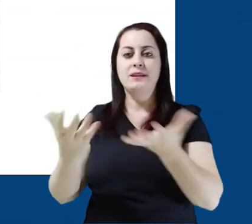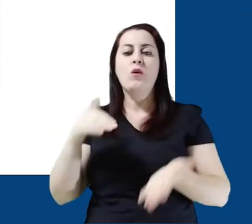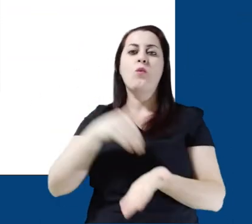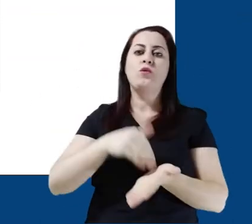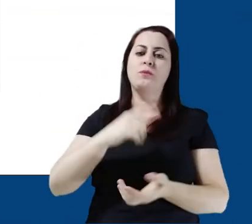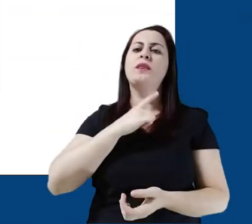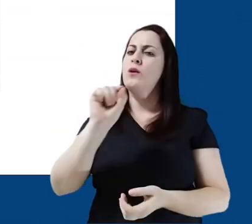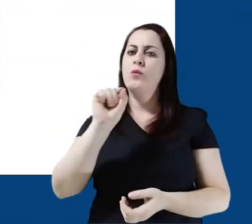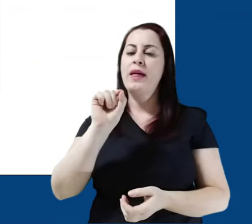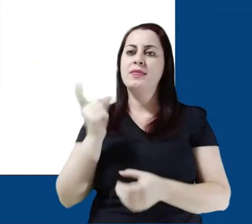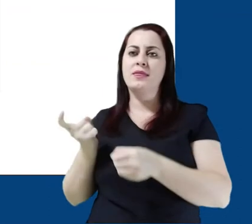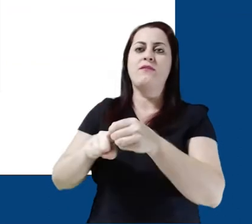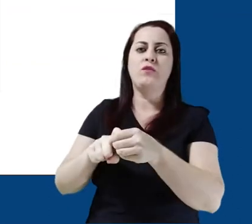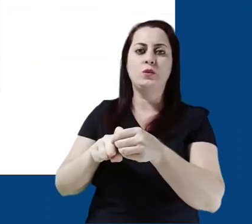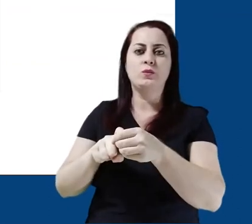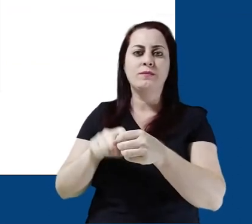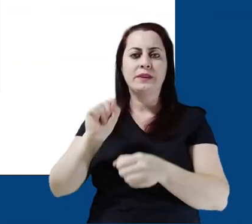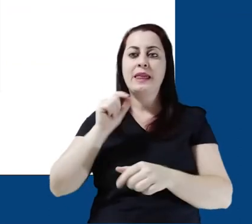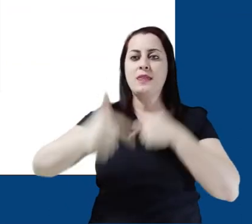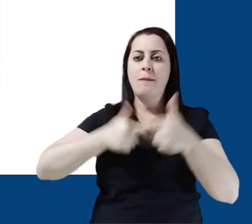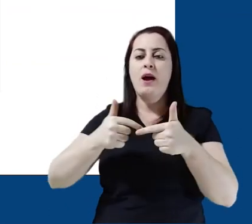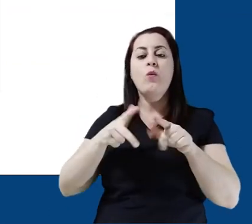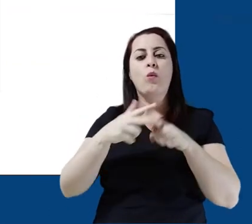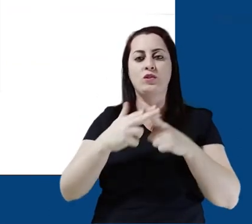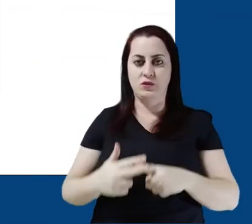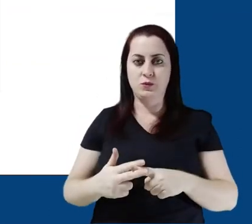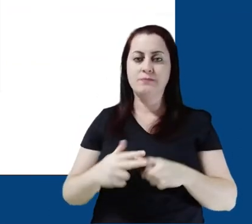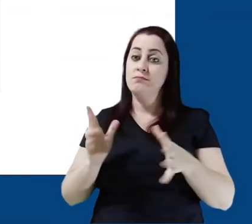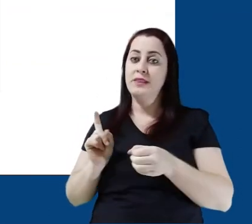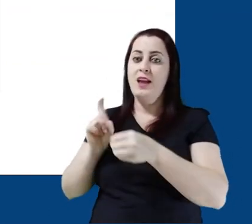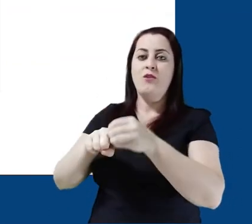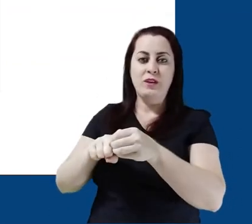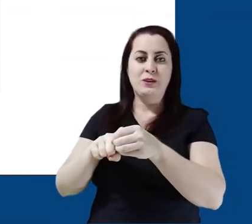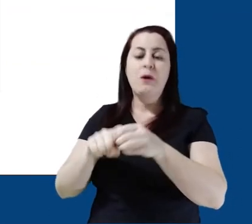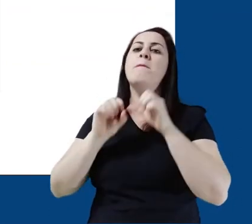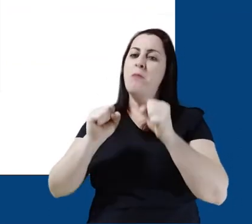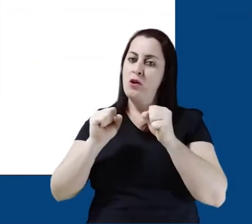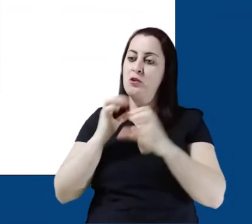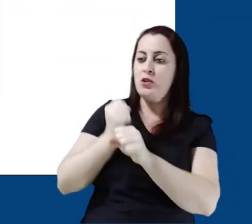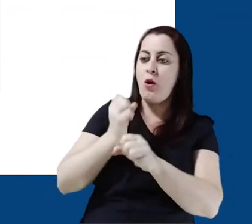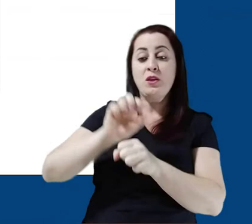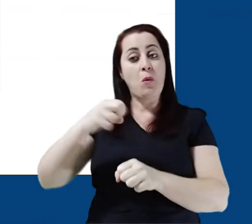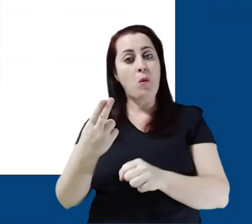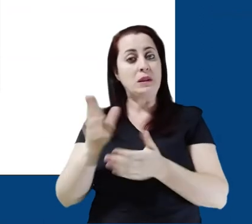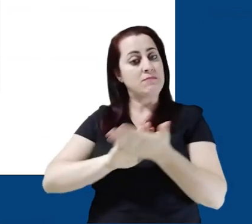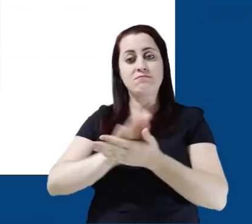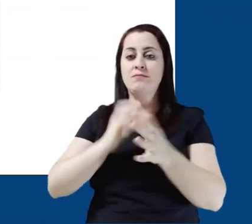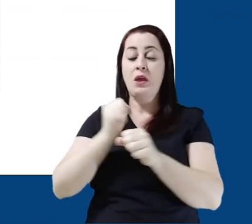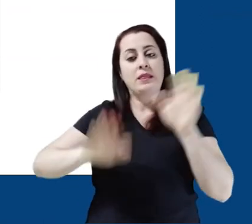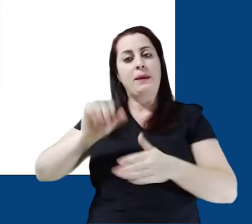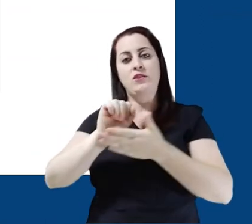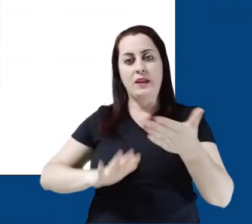temos a categoria devolvido. Estes são os trabalhos corrigidos. A devolução pode ocorrer com ou sem nota, dependendo da atividade.